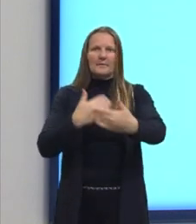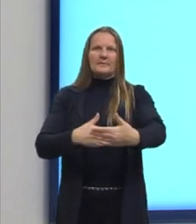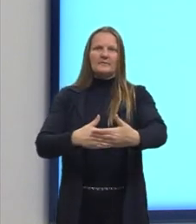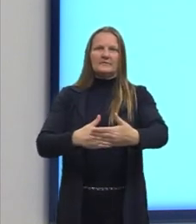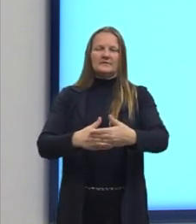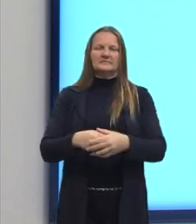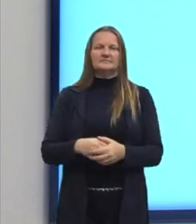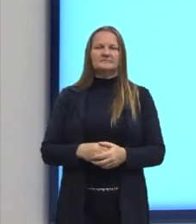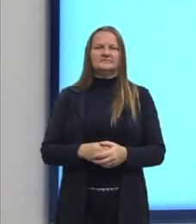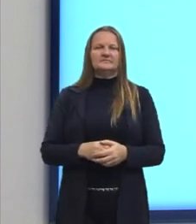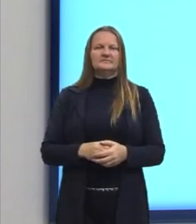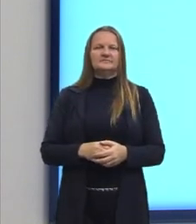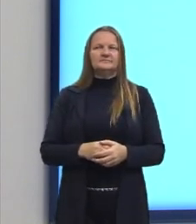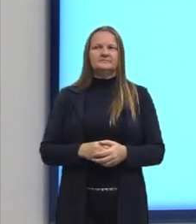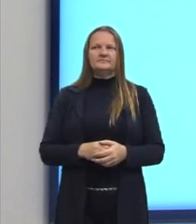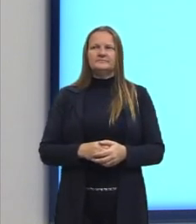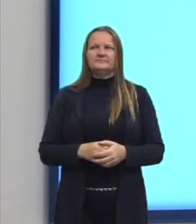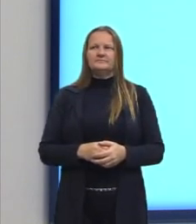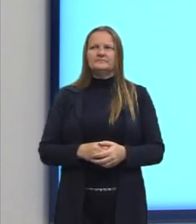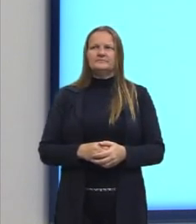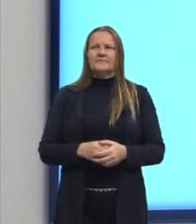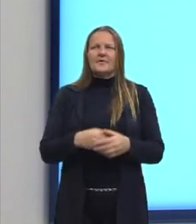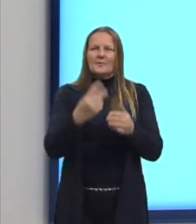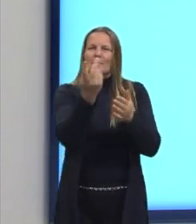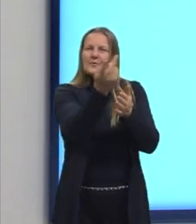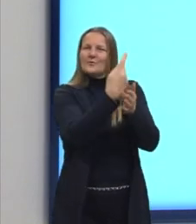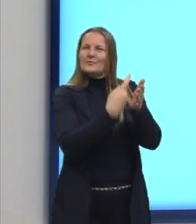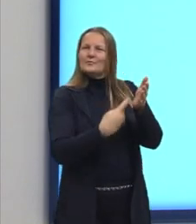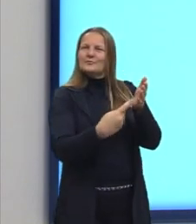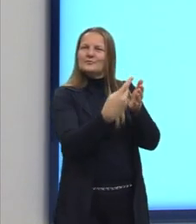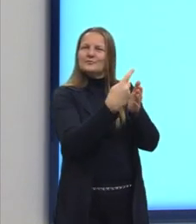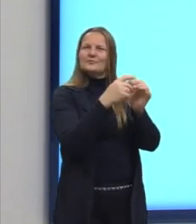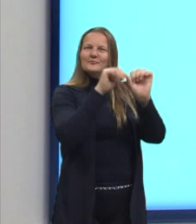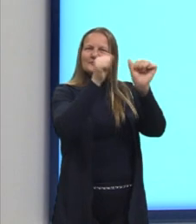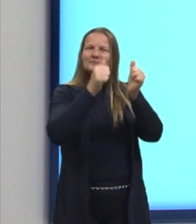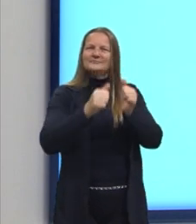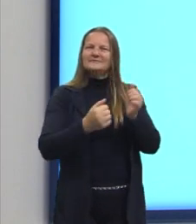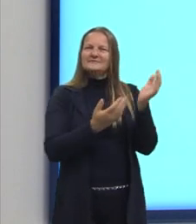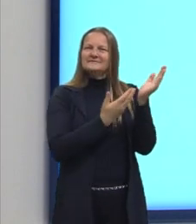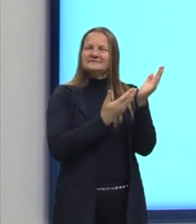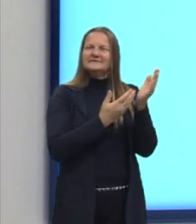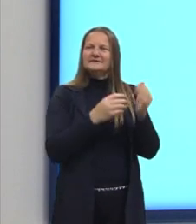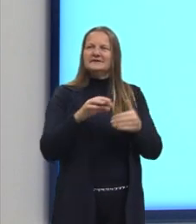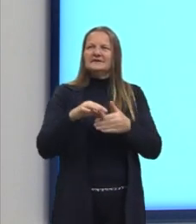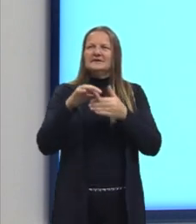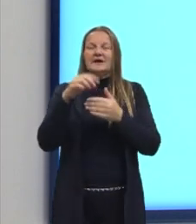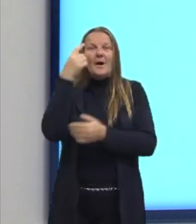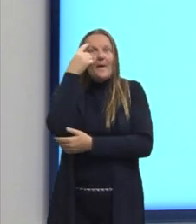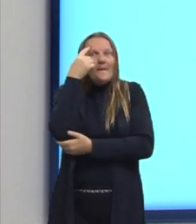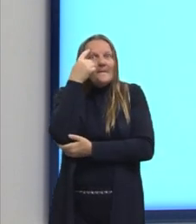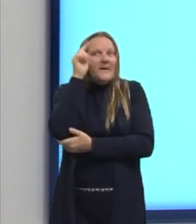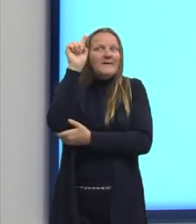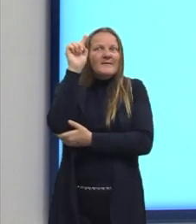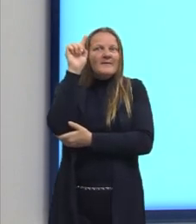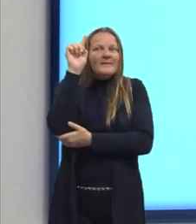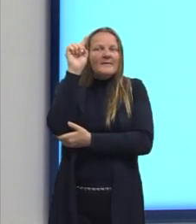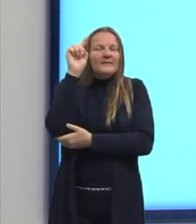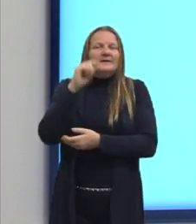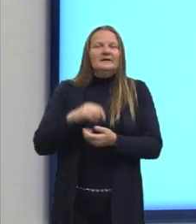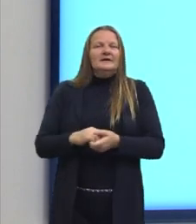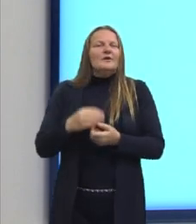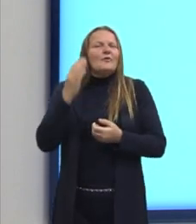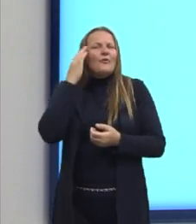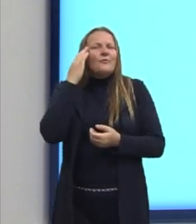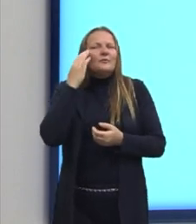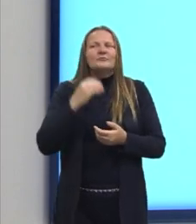Para não acontecer como está aqui na nossa imagem, né? De a gente descartar uma boa ideia, né? Como eu não